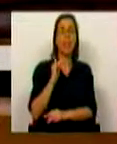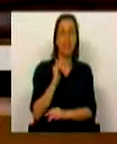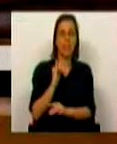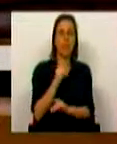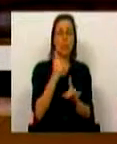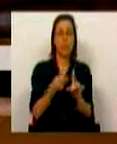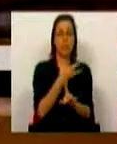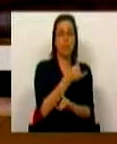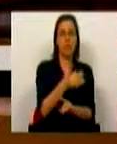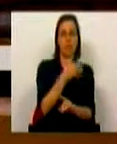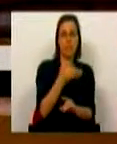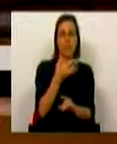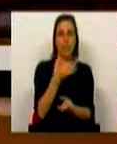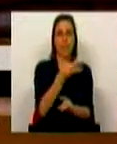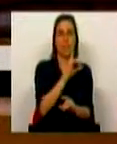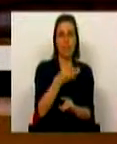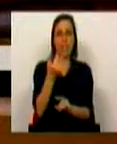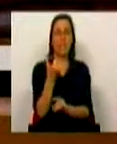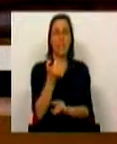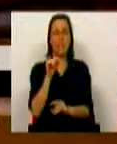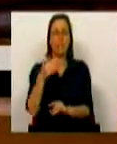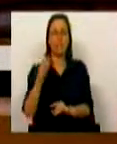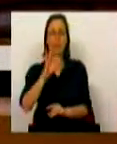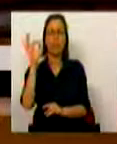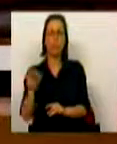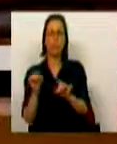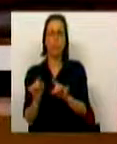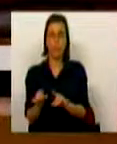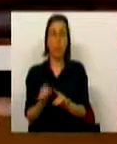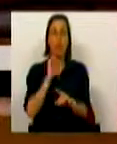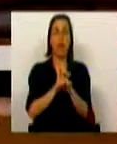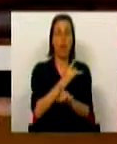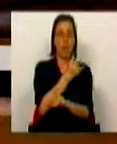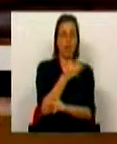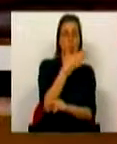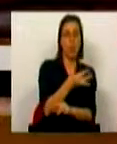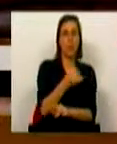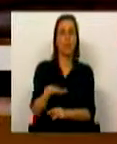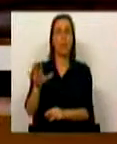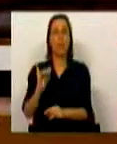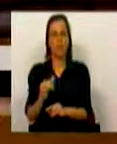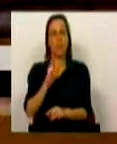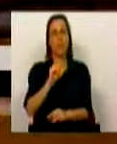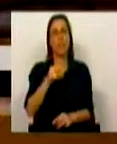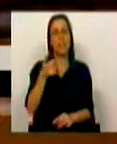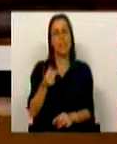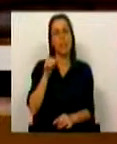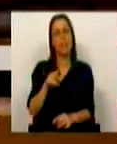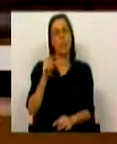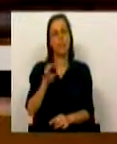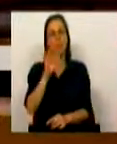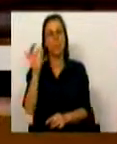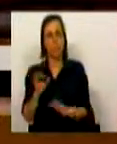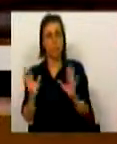2016-2017 foi de 25,7%, quando em 2011-2012 era de 35,3%.